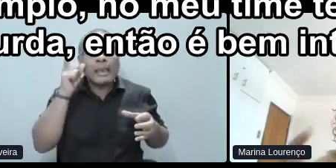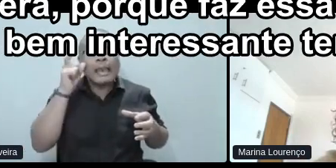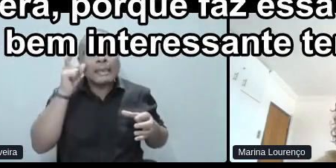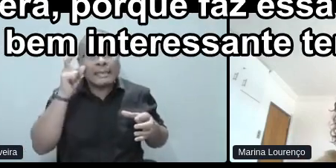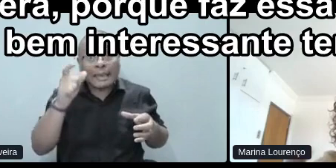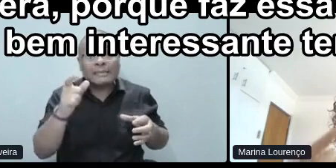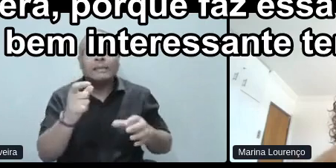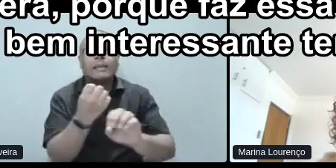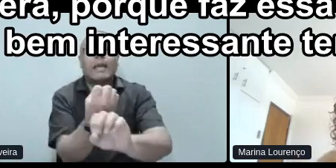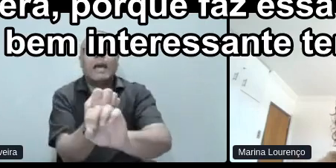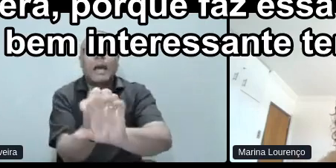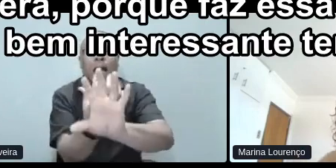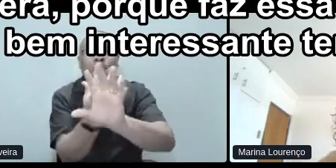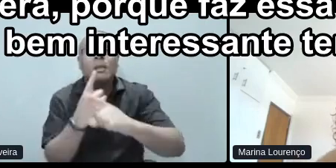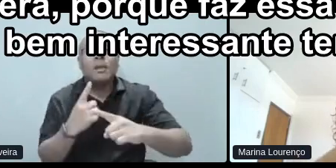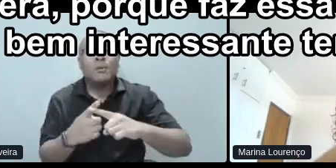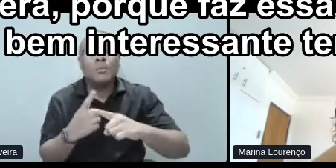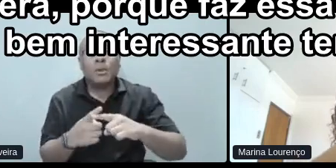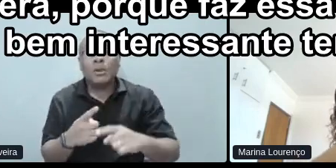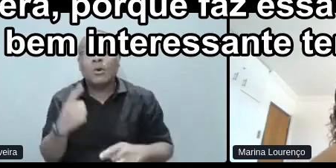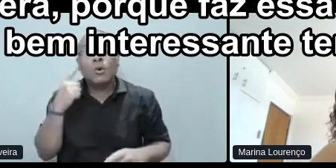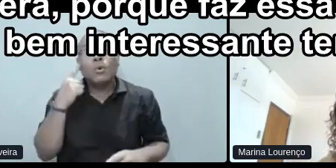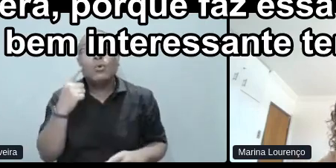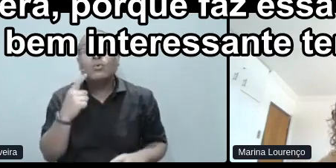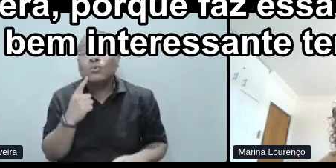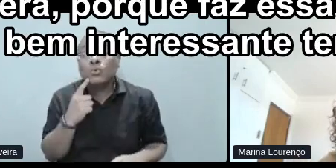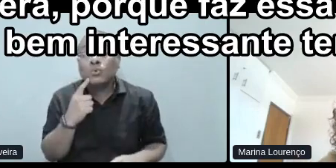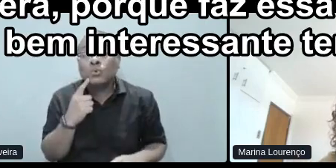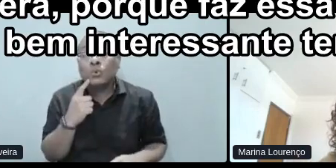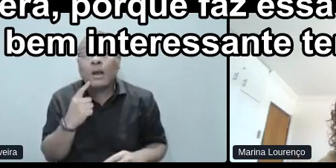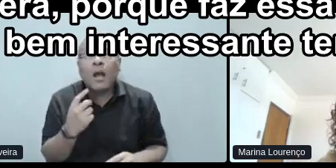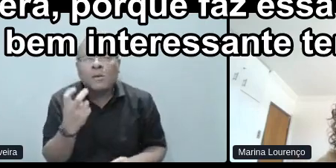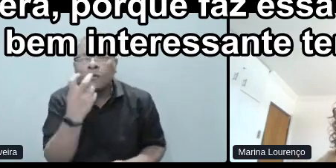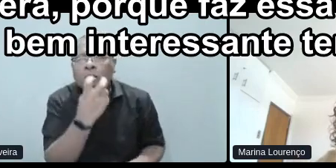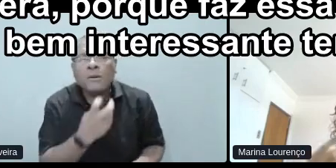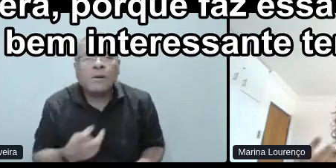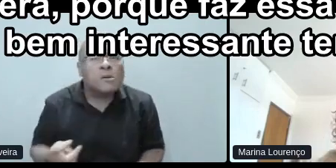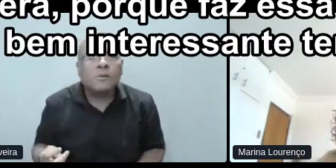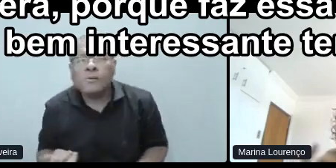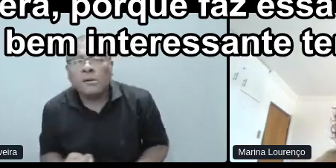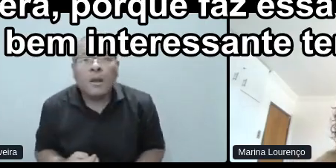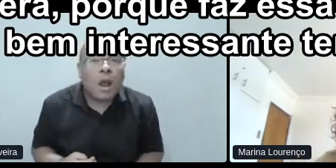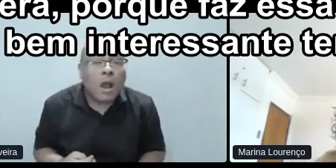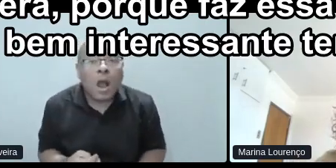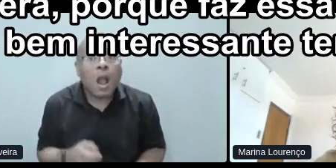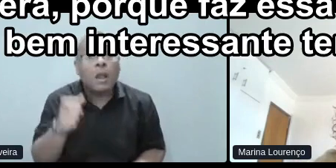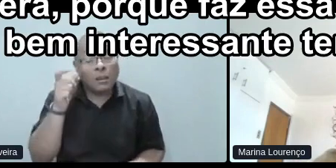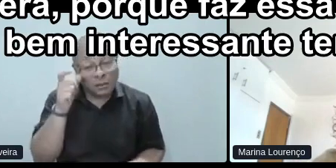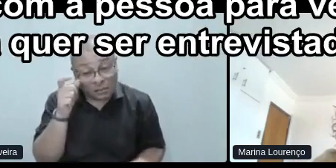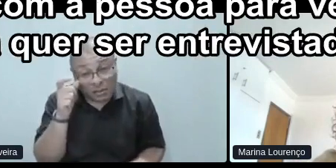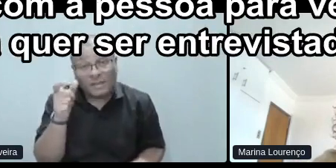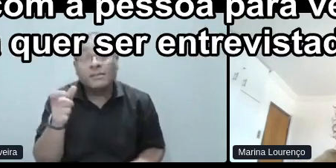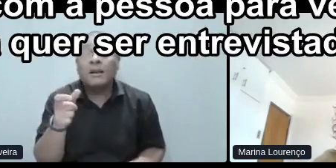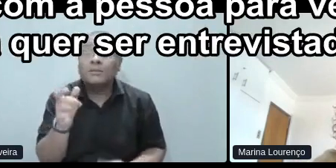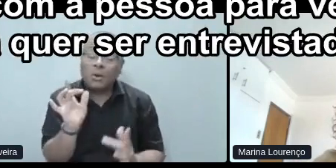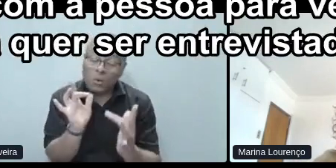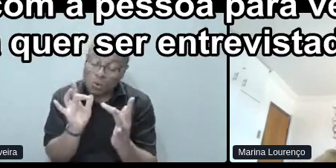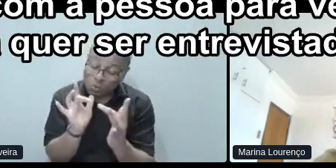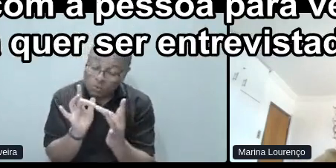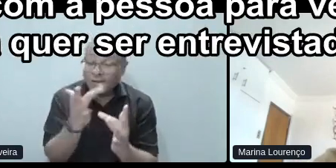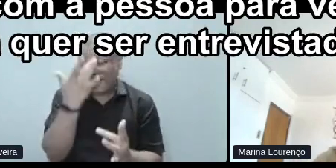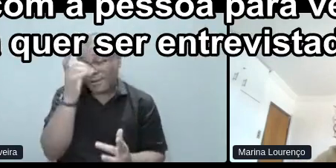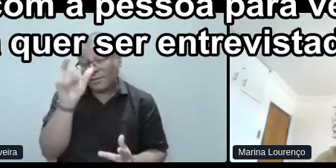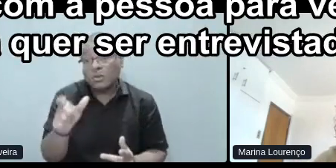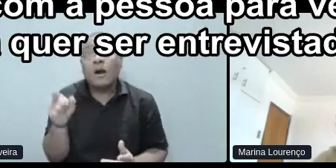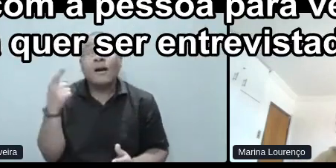ligar a câmera porque faz essa leitura labial, então é interessante ter esse primeiro contato com a pessoa